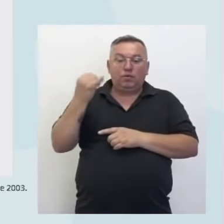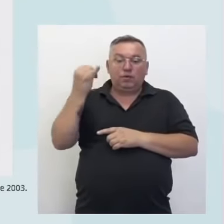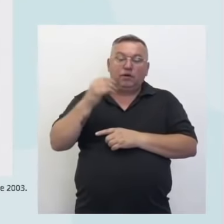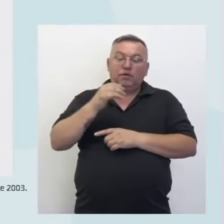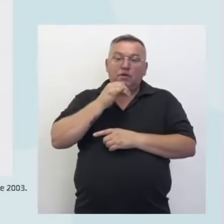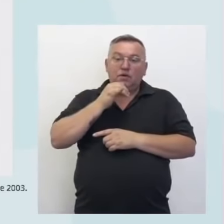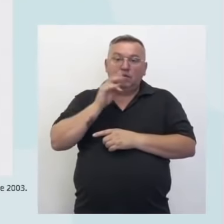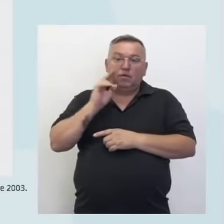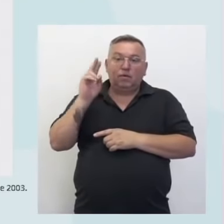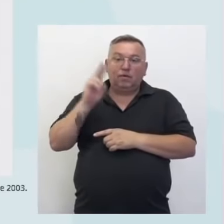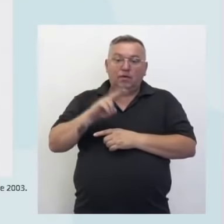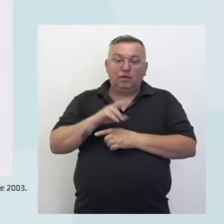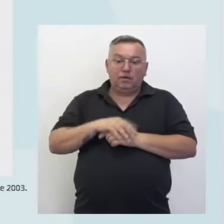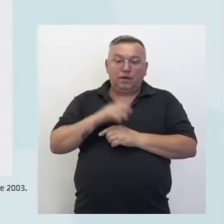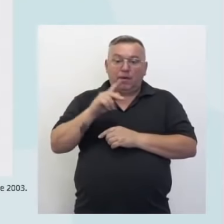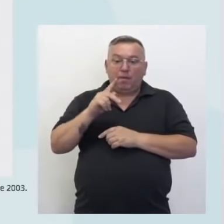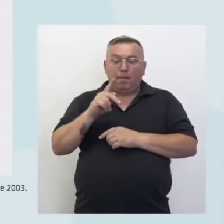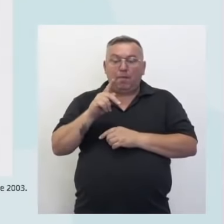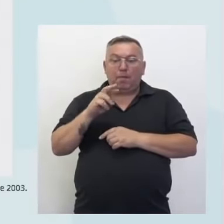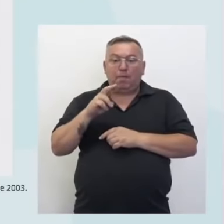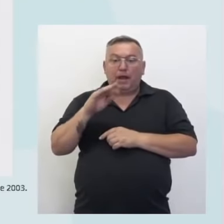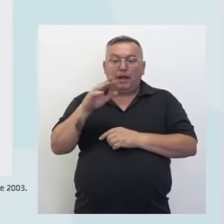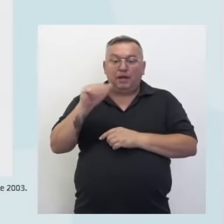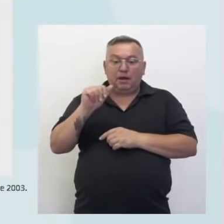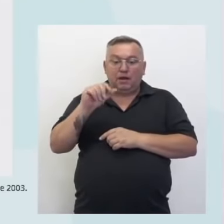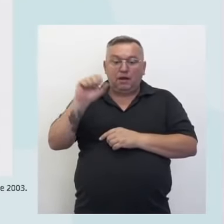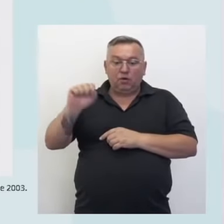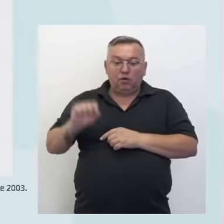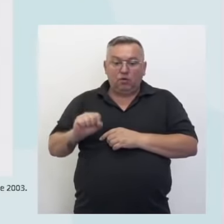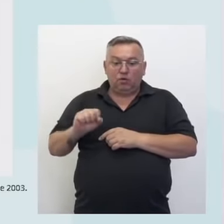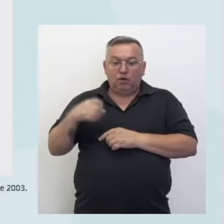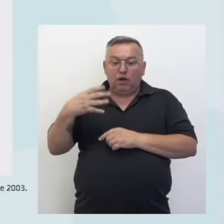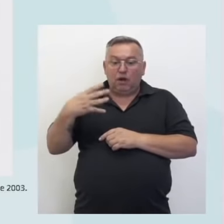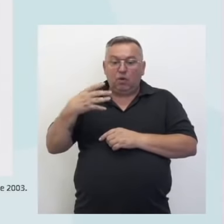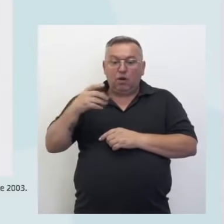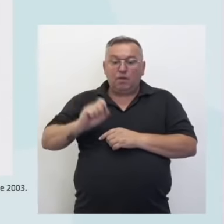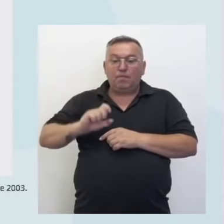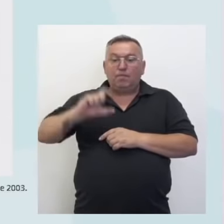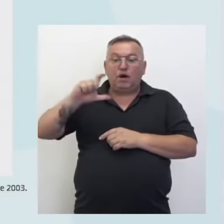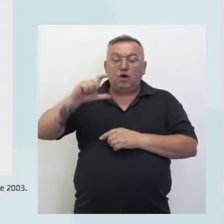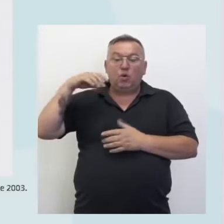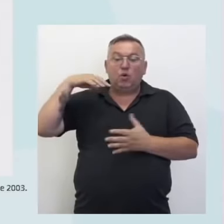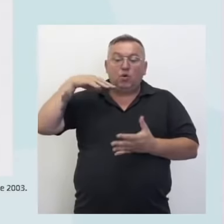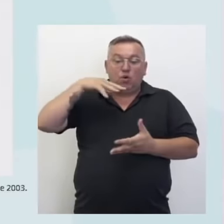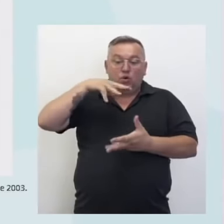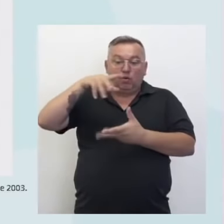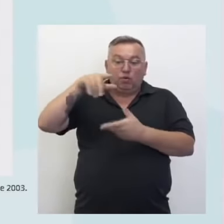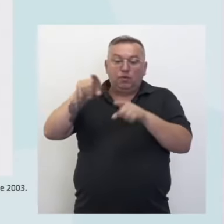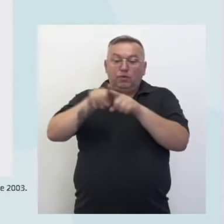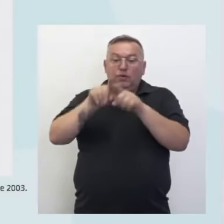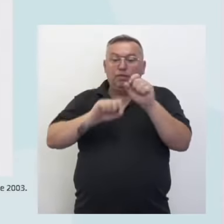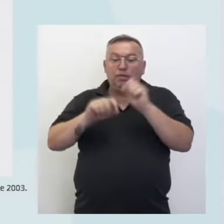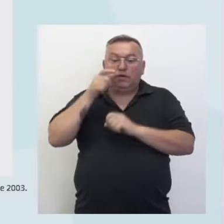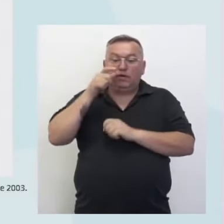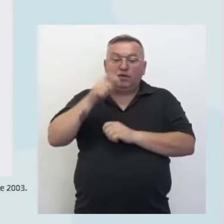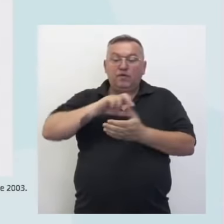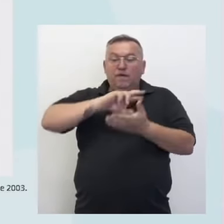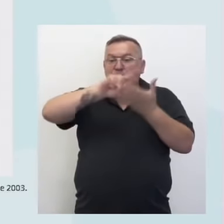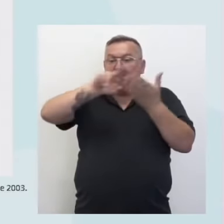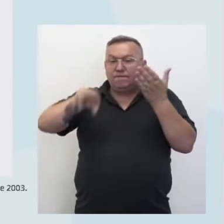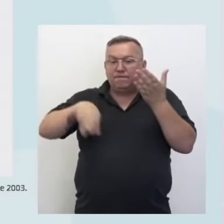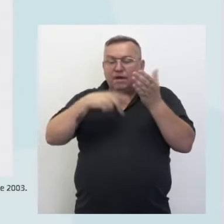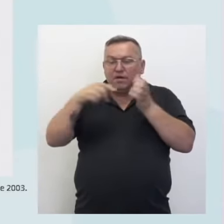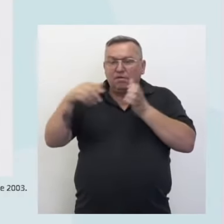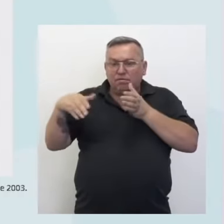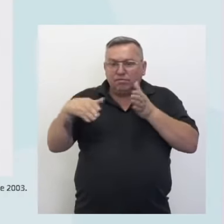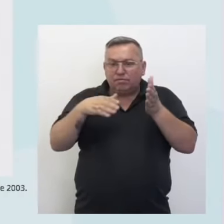a bacia da Prata, que fica na região sul, que é a quarta maior do mundo. Na região nordeste a gente também observa várias bacias,